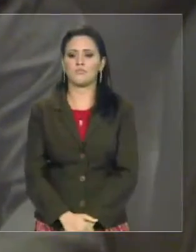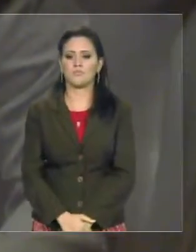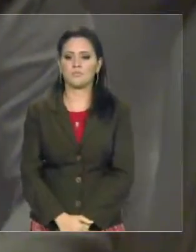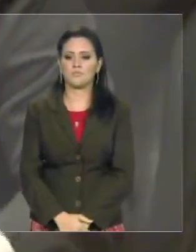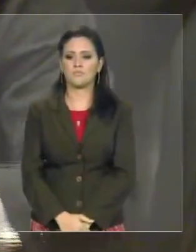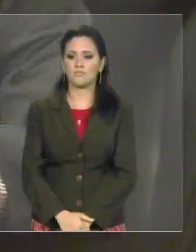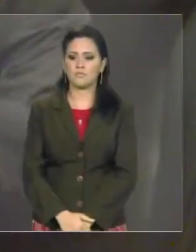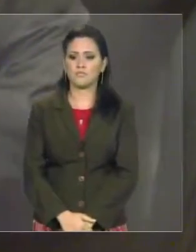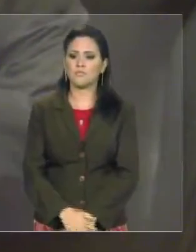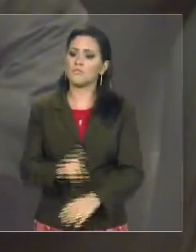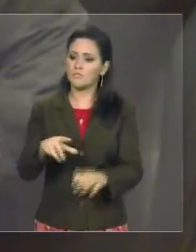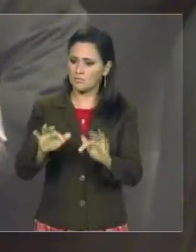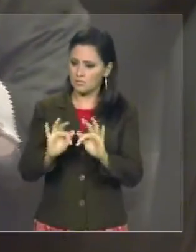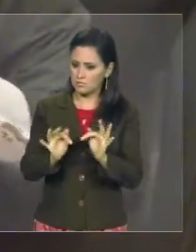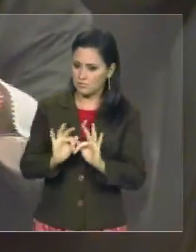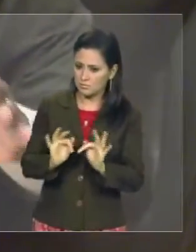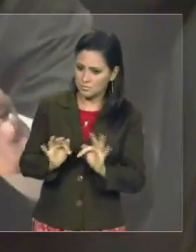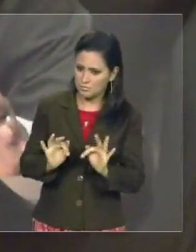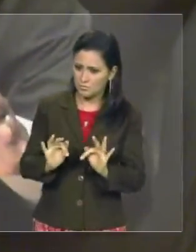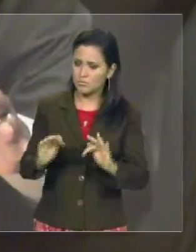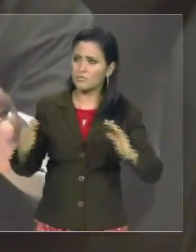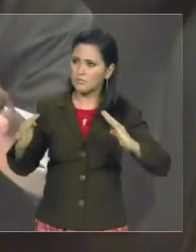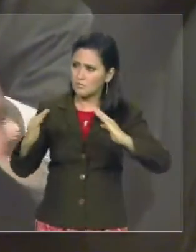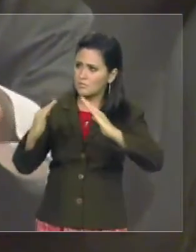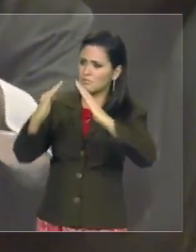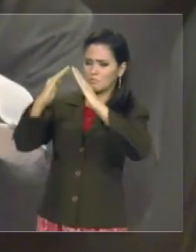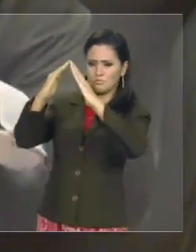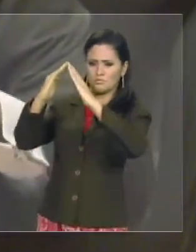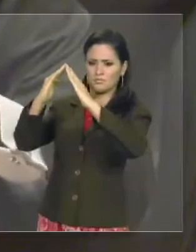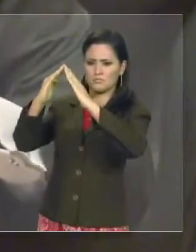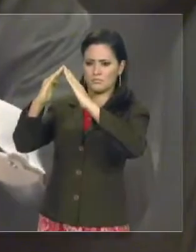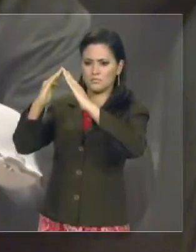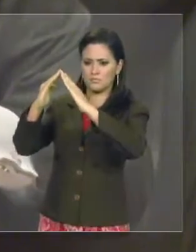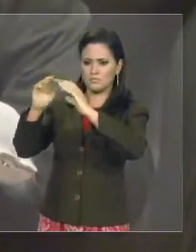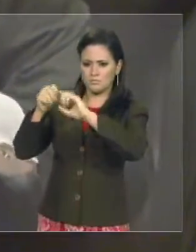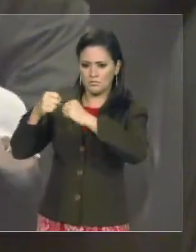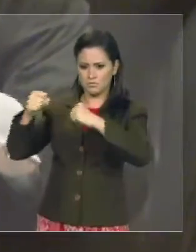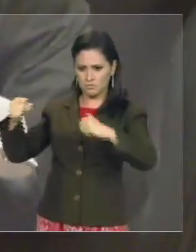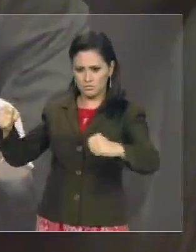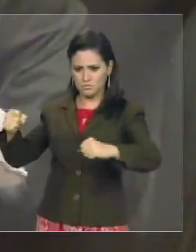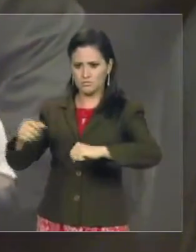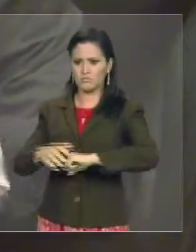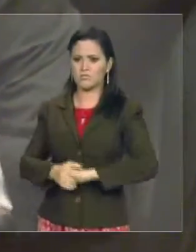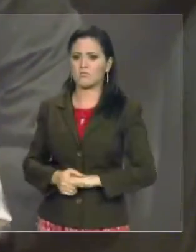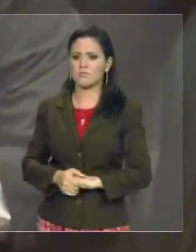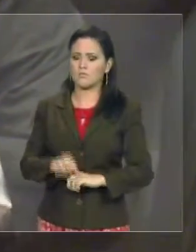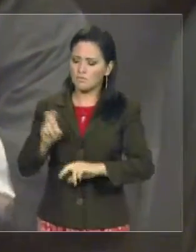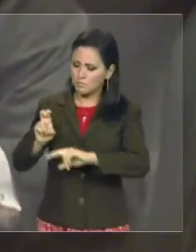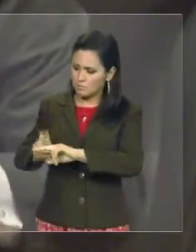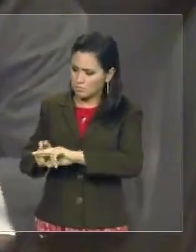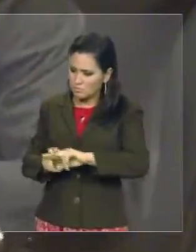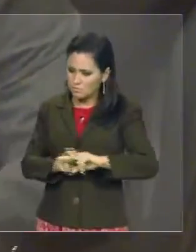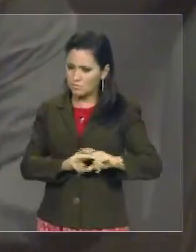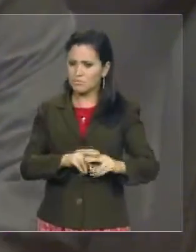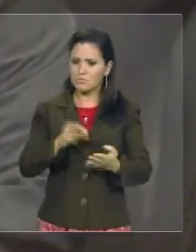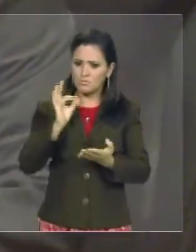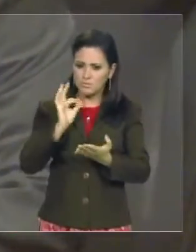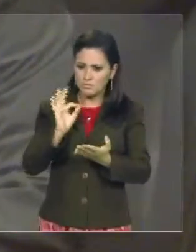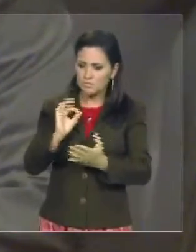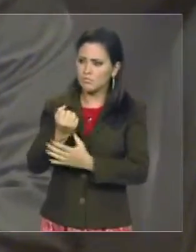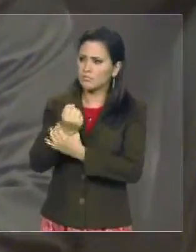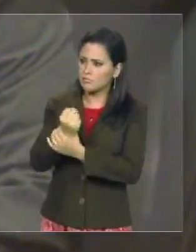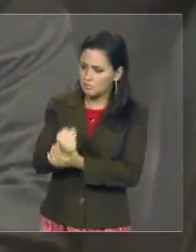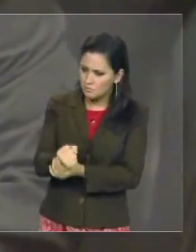é muito simples, colocaria uma tenda ali, aquelas tendas grandes, colocaria cadeiras, café, segurança,